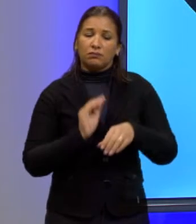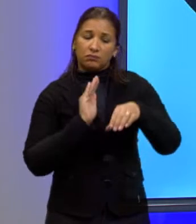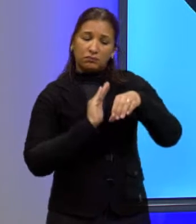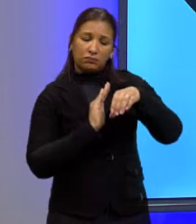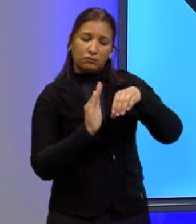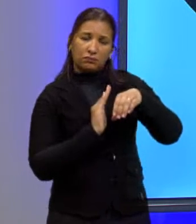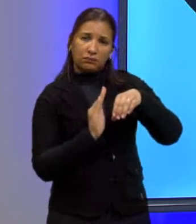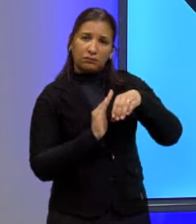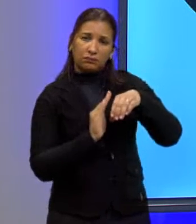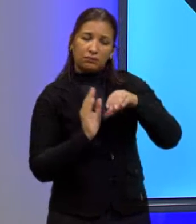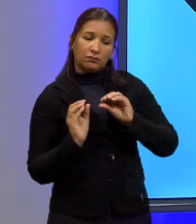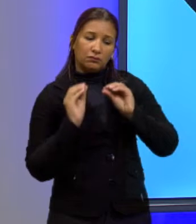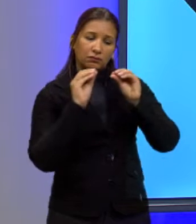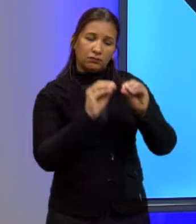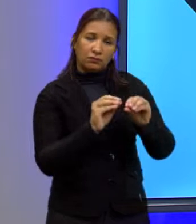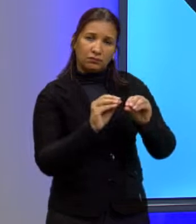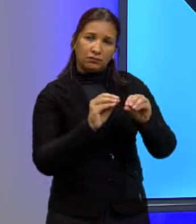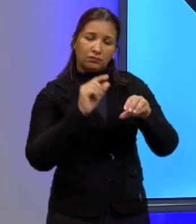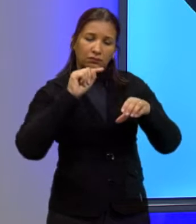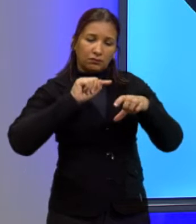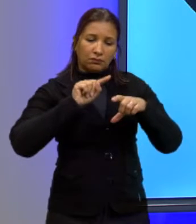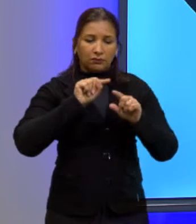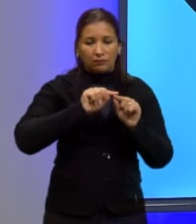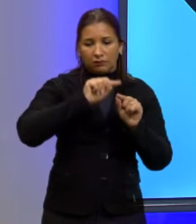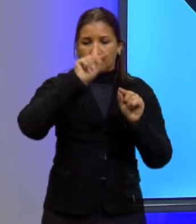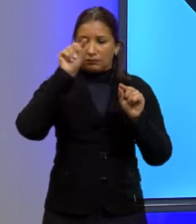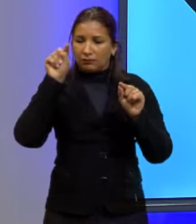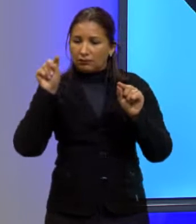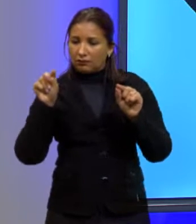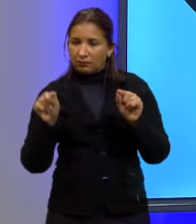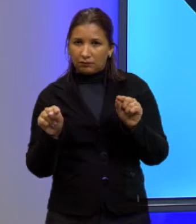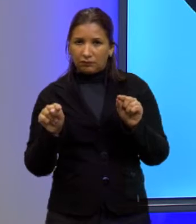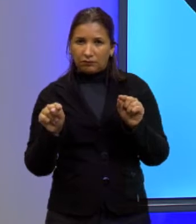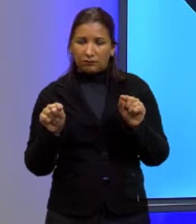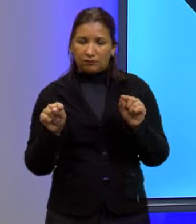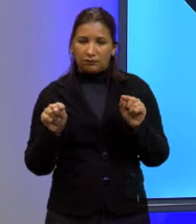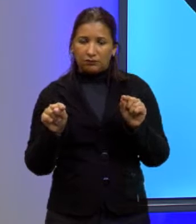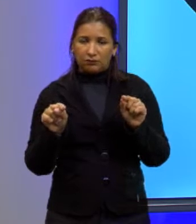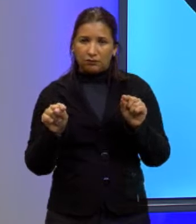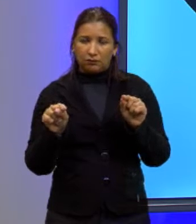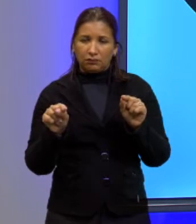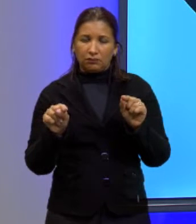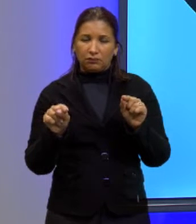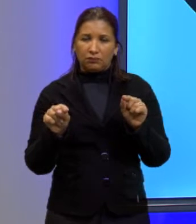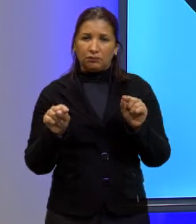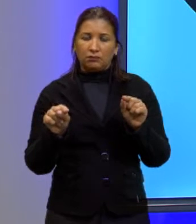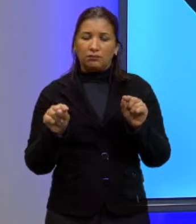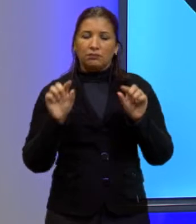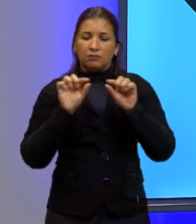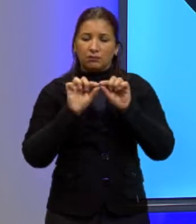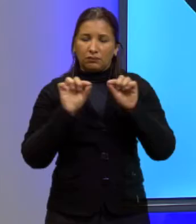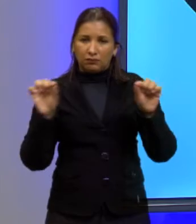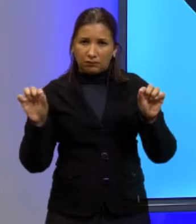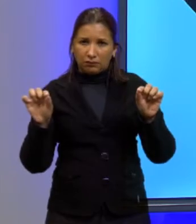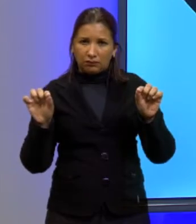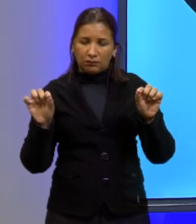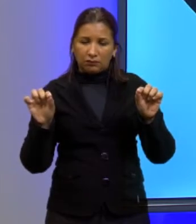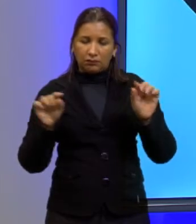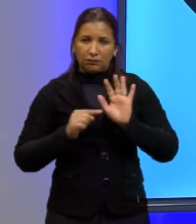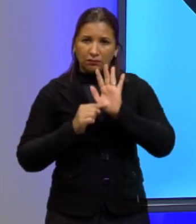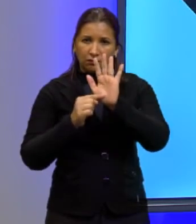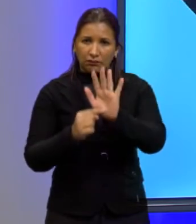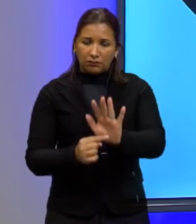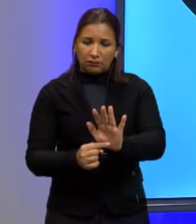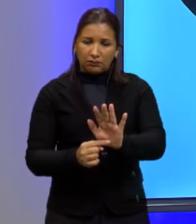concreto tem contornos de um arco de parábola e mesmas dimensões. Para determinar o